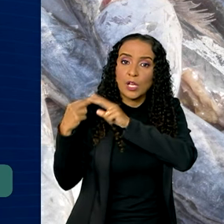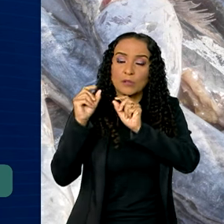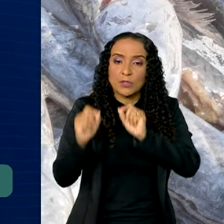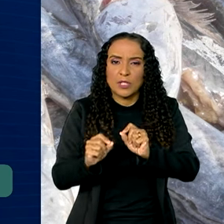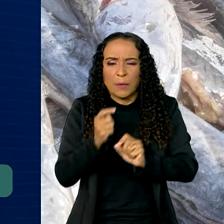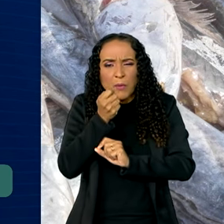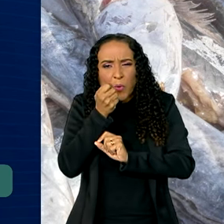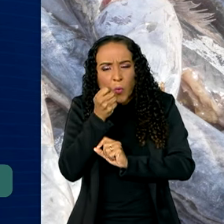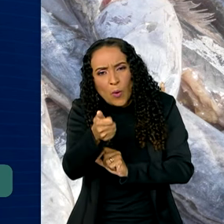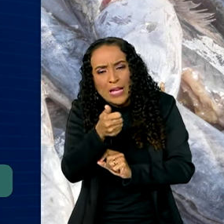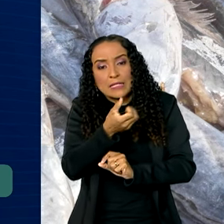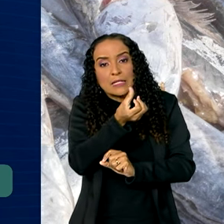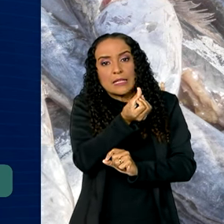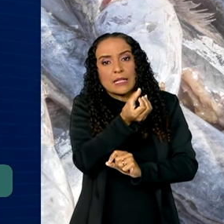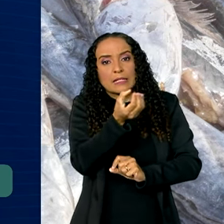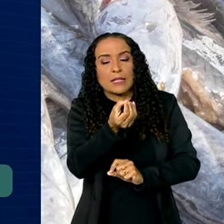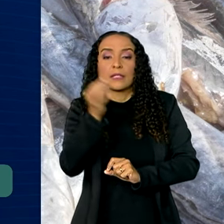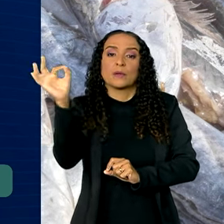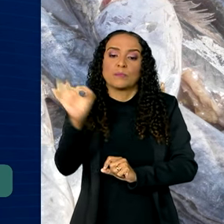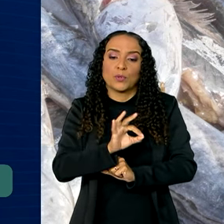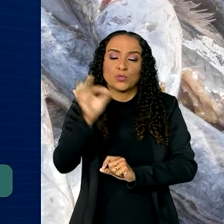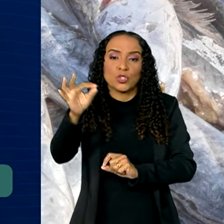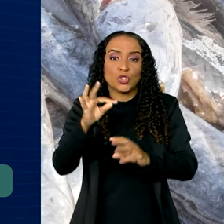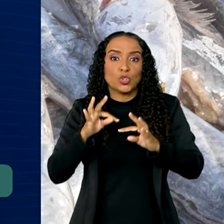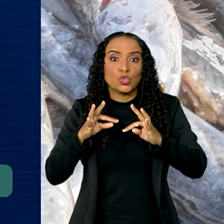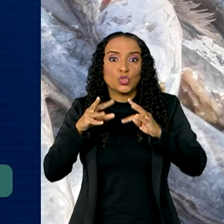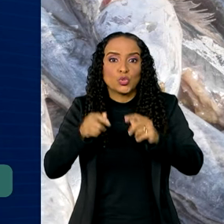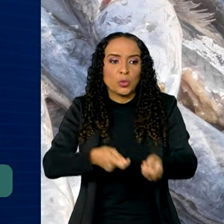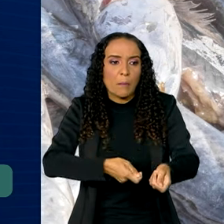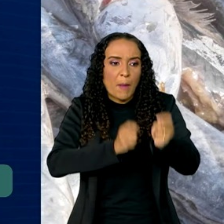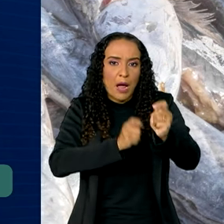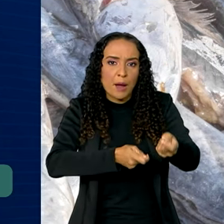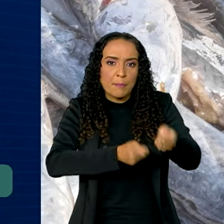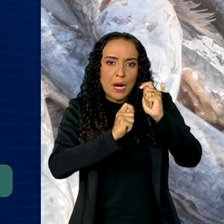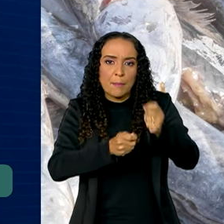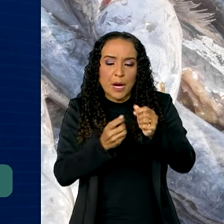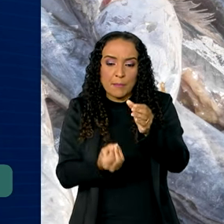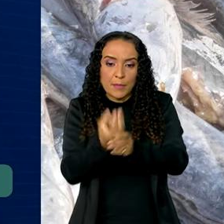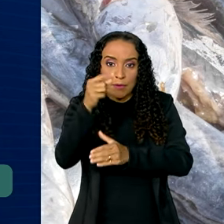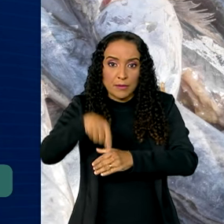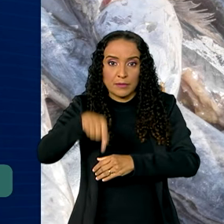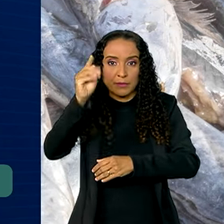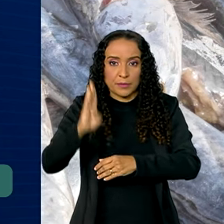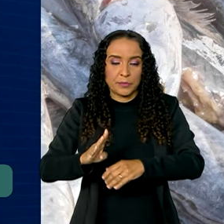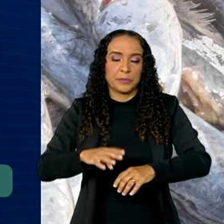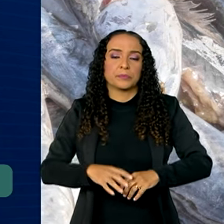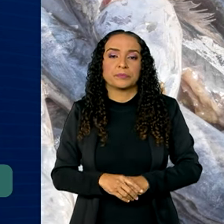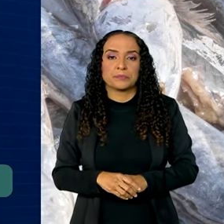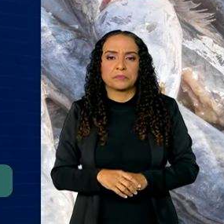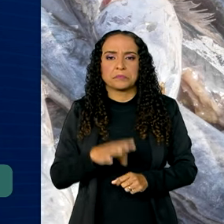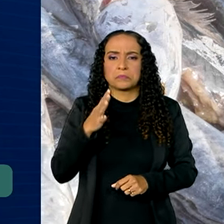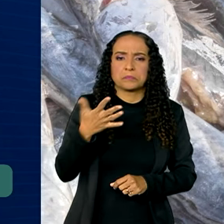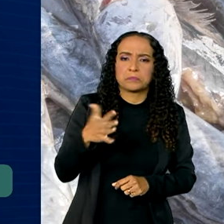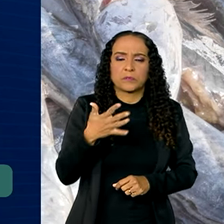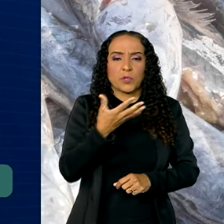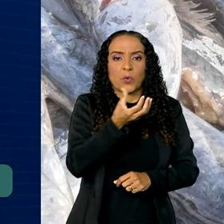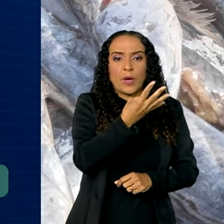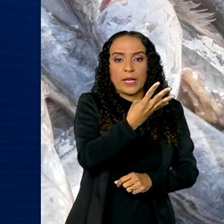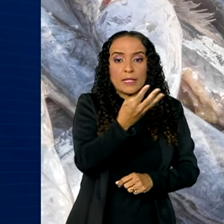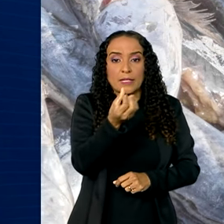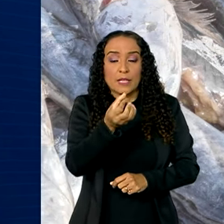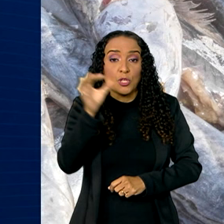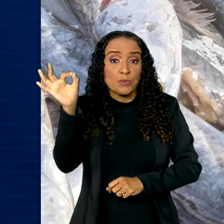por quase 60% de todo o pescado produzido no país. Cerca de 46